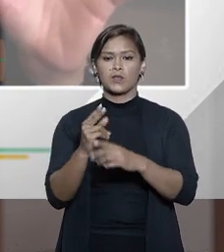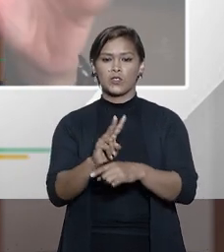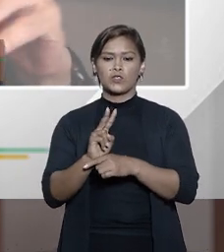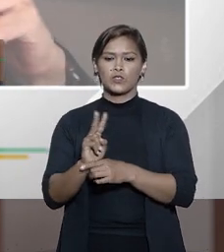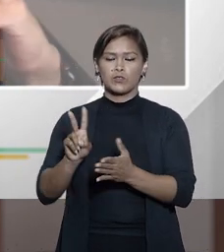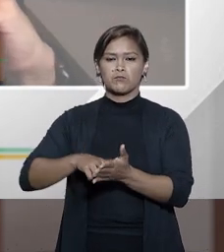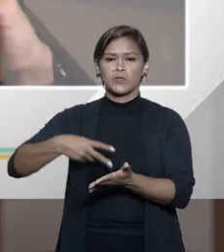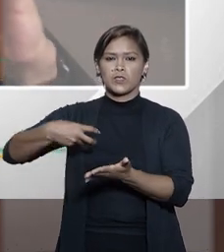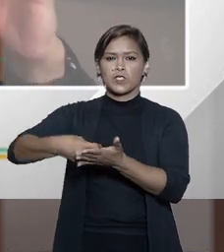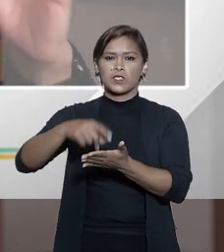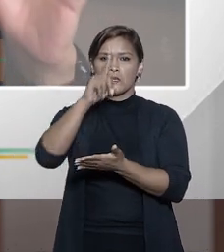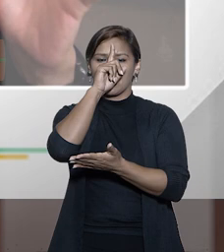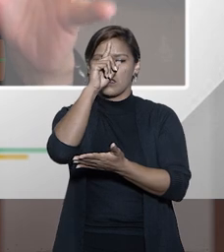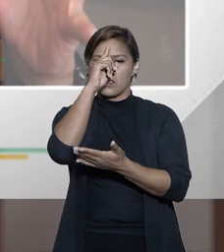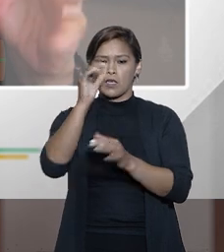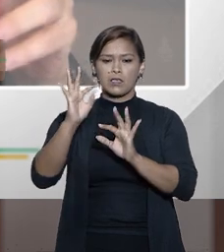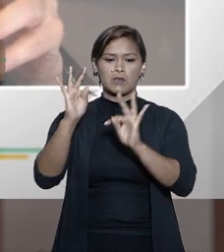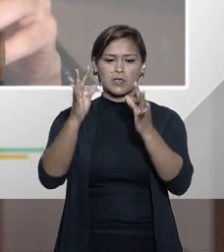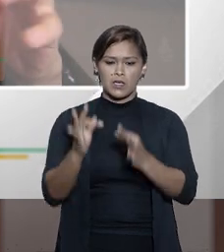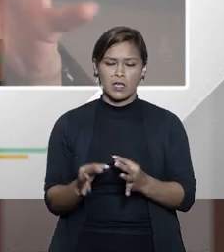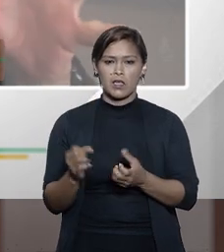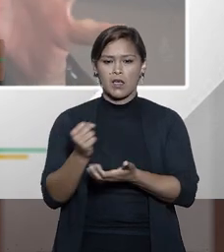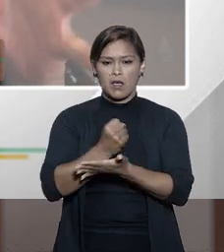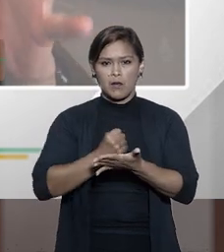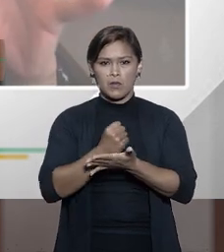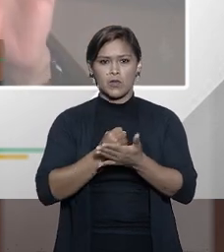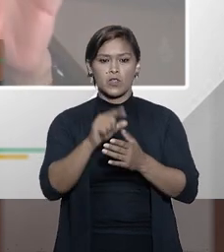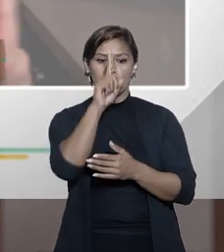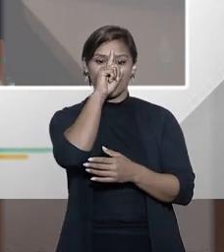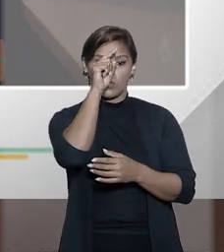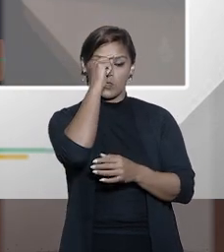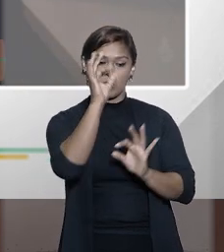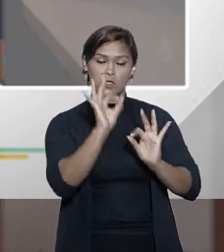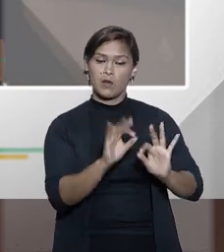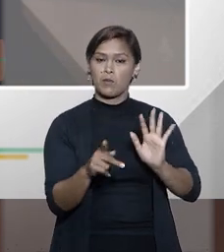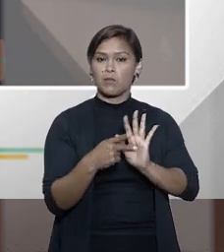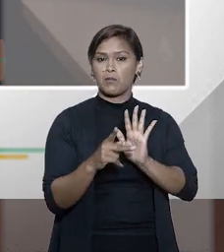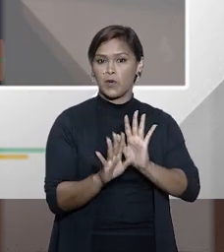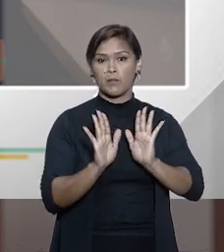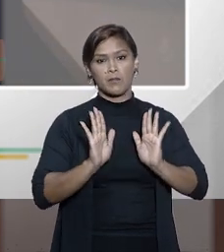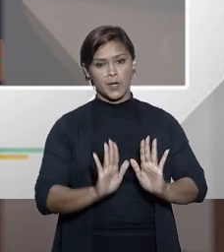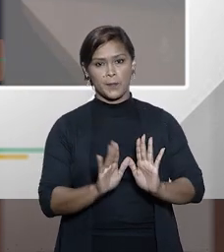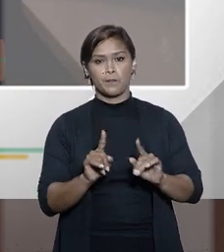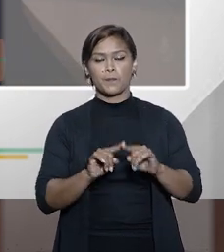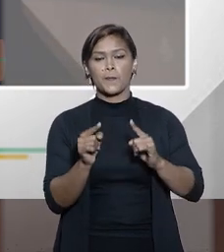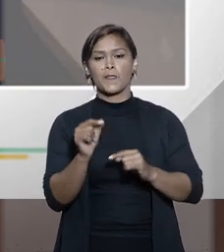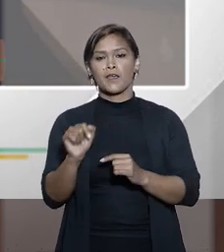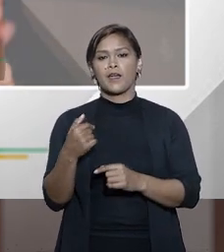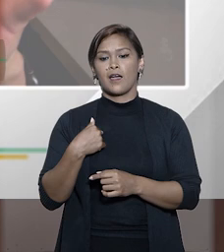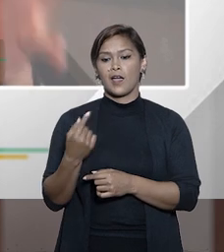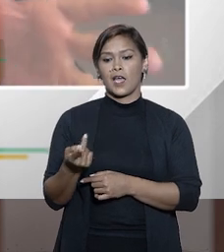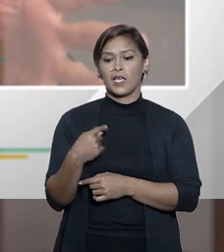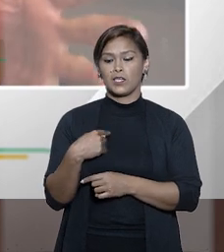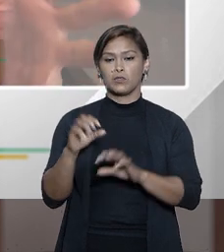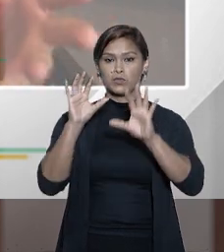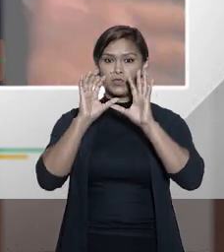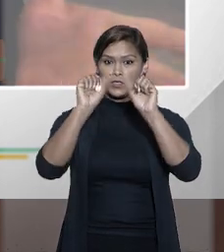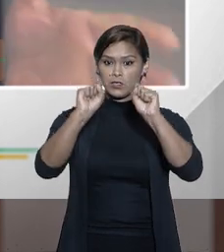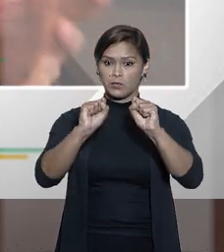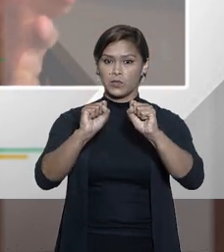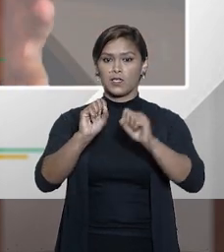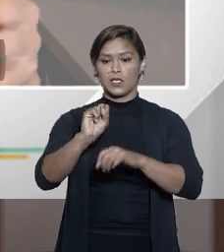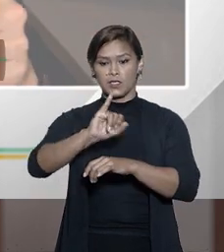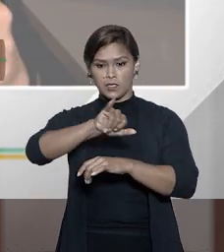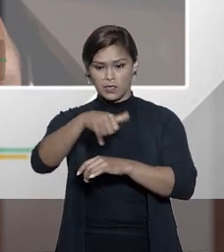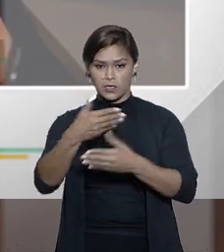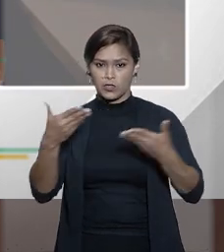internação ou a medida de tratamento ambulatorial no hospital de custódia e tratamento muito bem aí os tribunais superiores